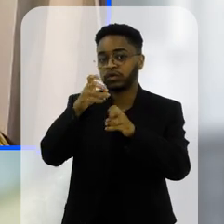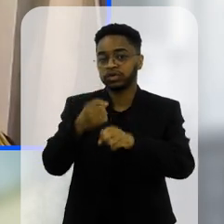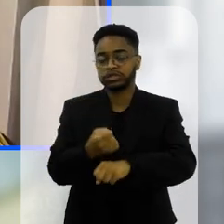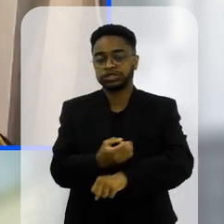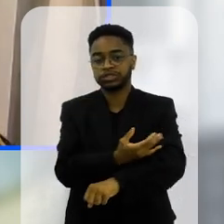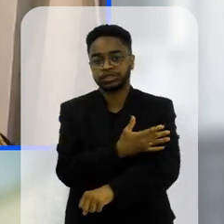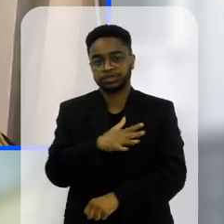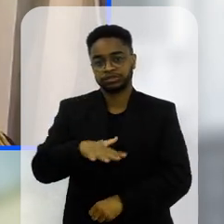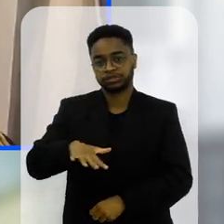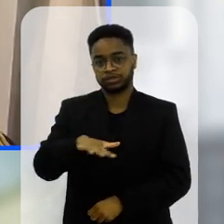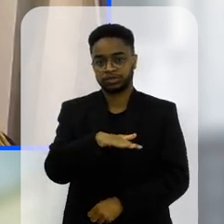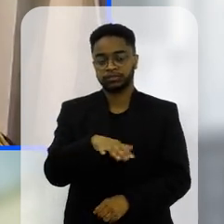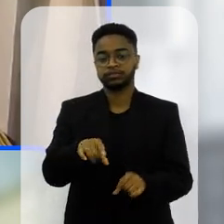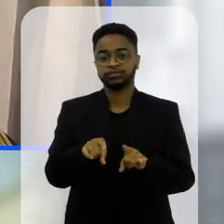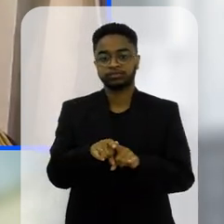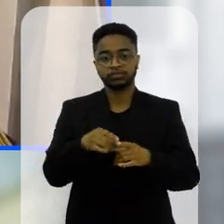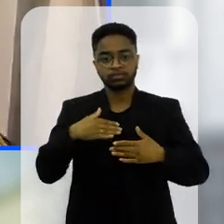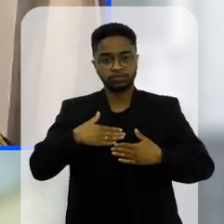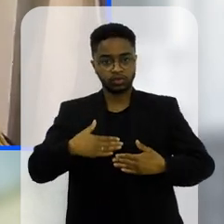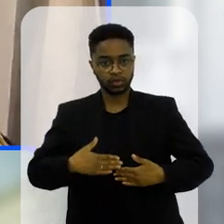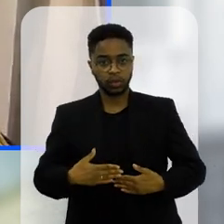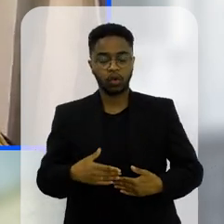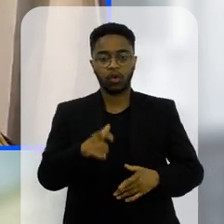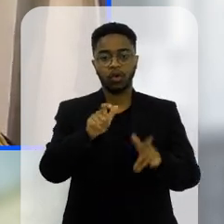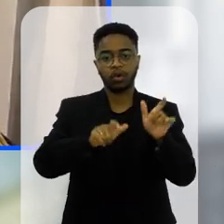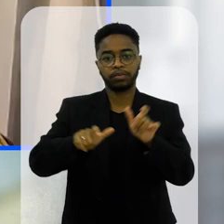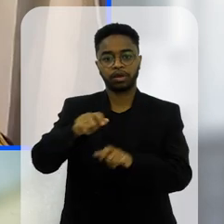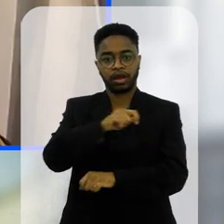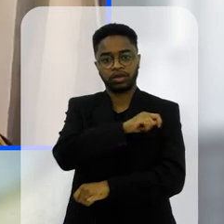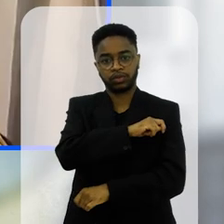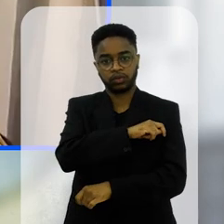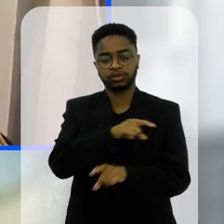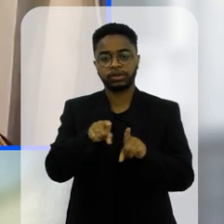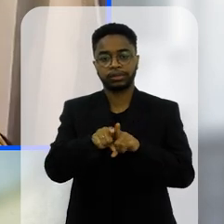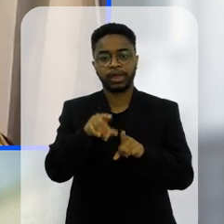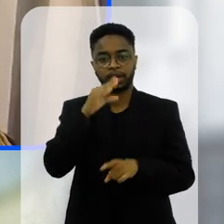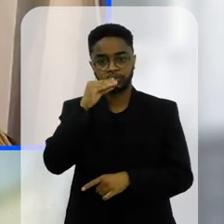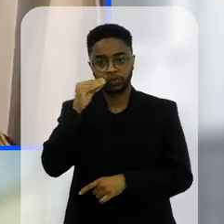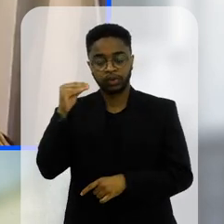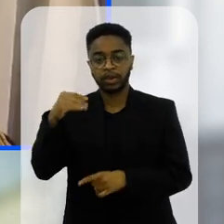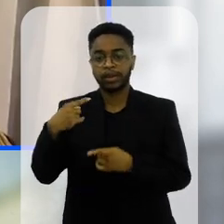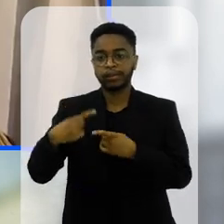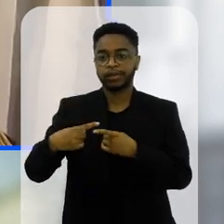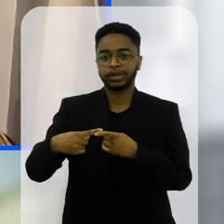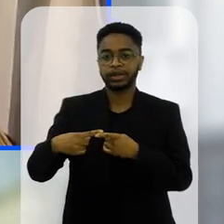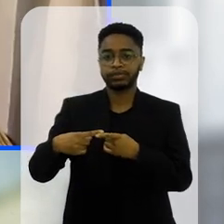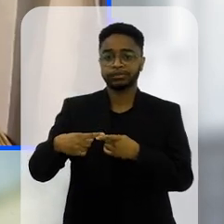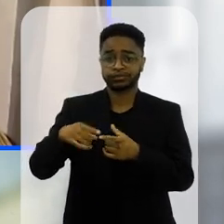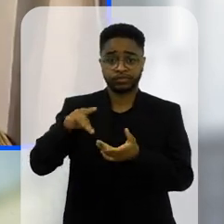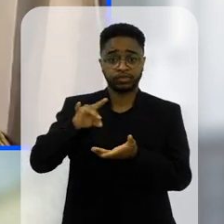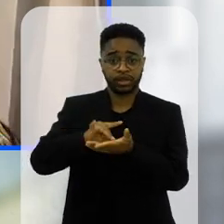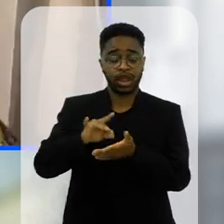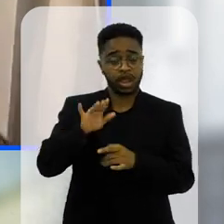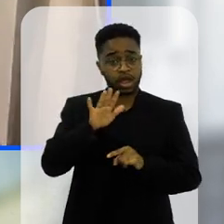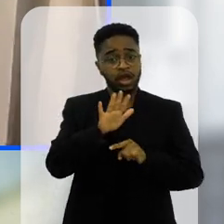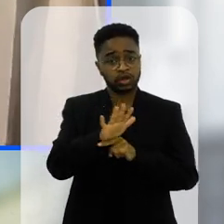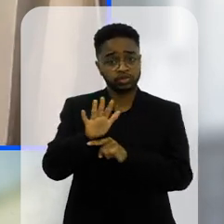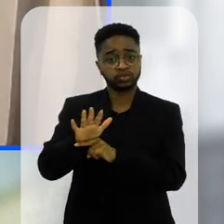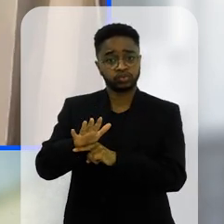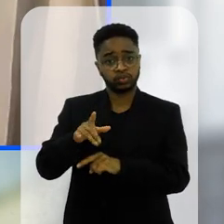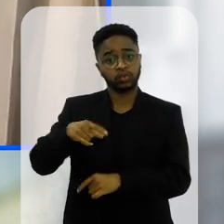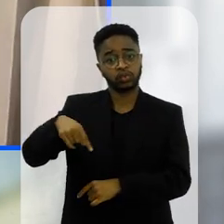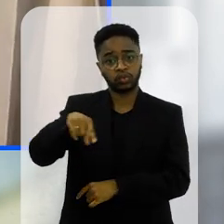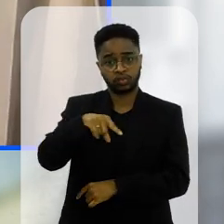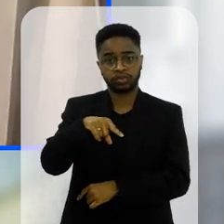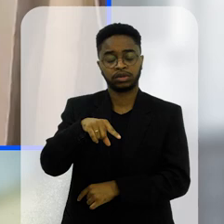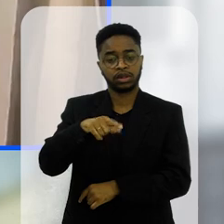parte emocional a parte física desses alunos desses adolescentes que vão e isso é uma coisa que vai colaborar